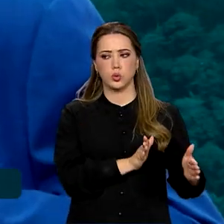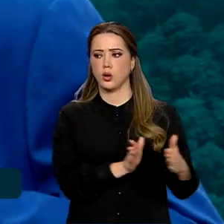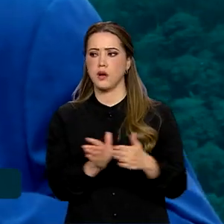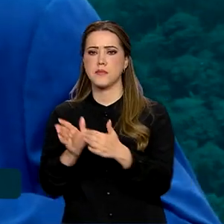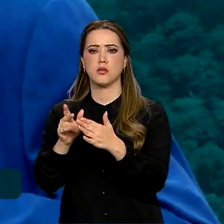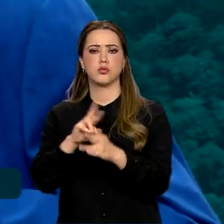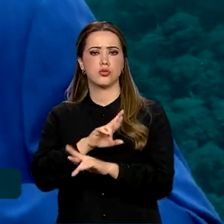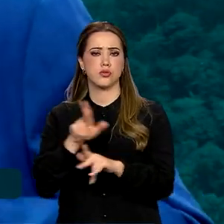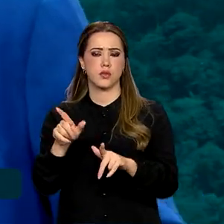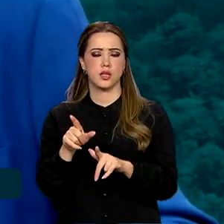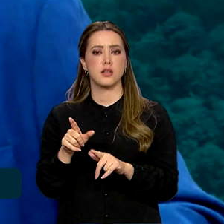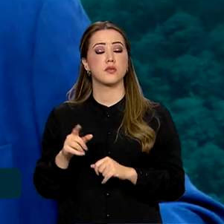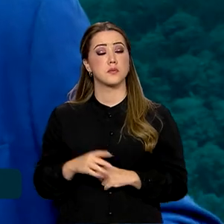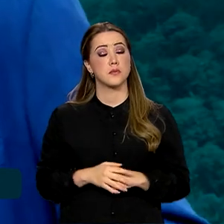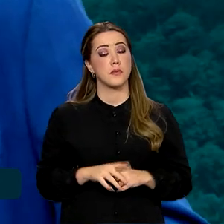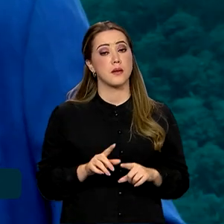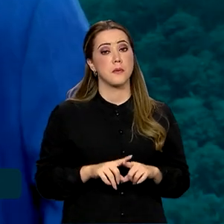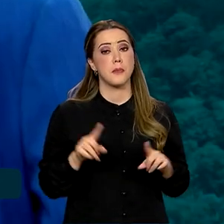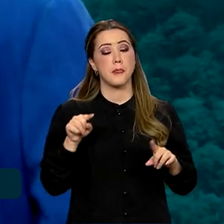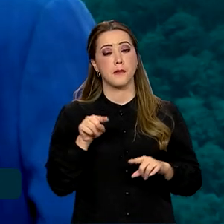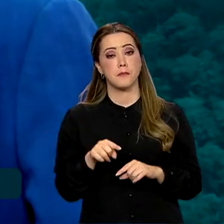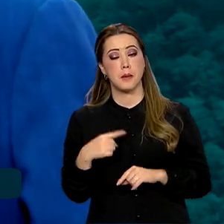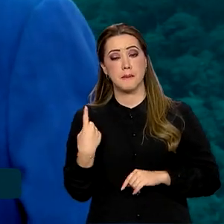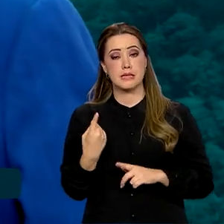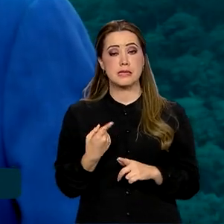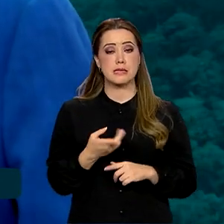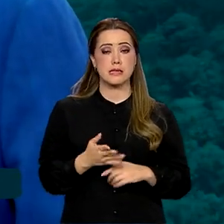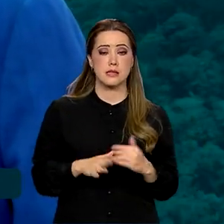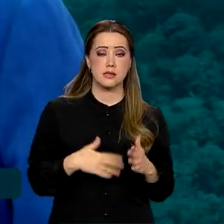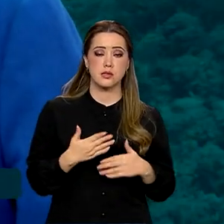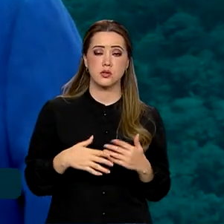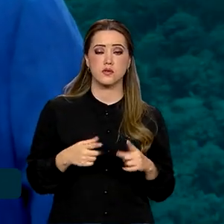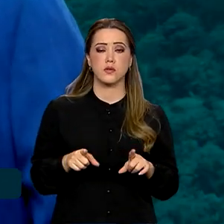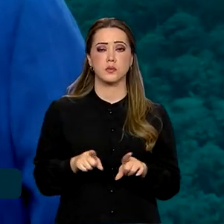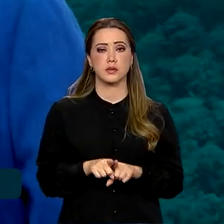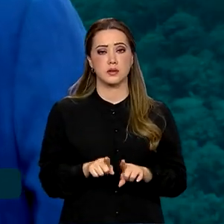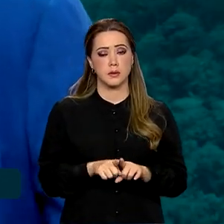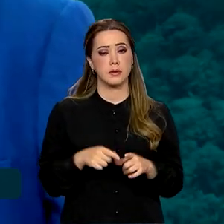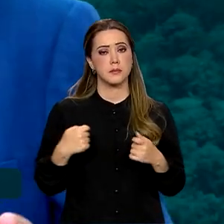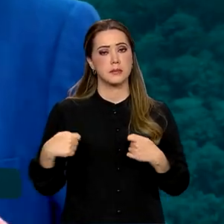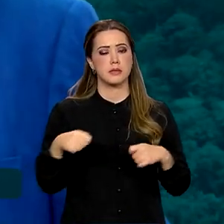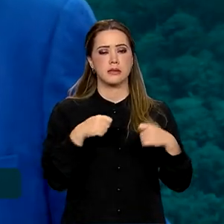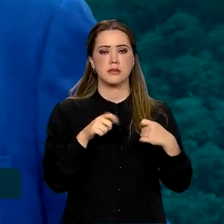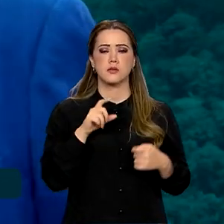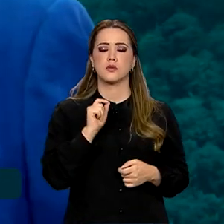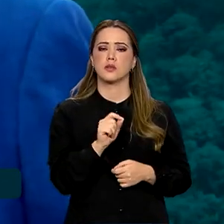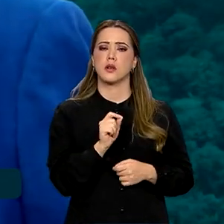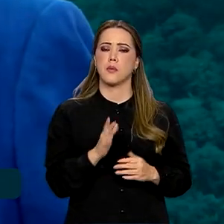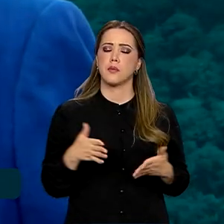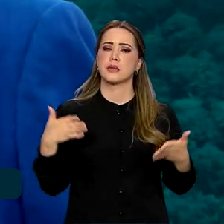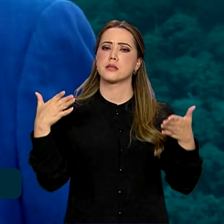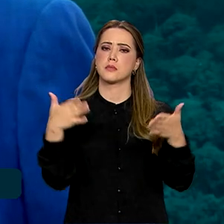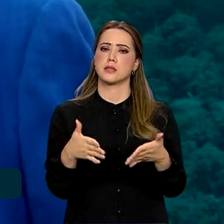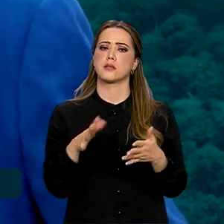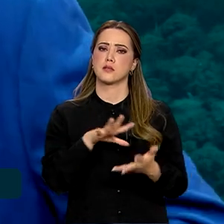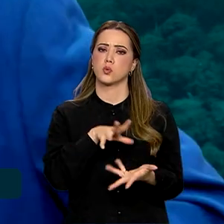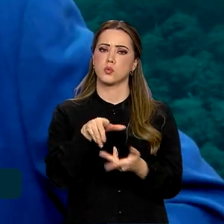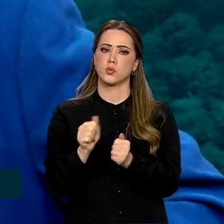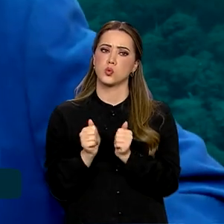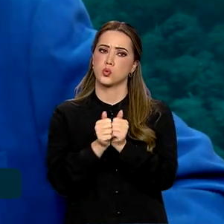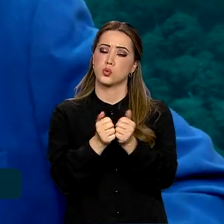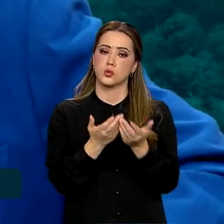nós temos essa opção. Mas, esse desenvolvimento também, ele tem que ter uma participação do mundo.